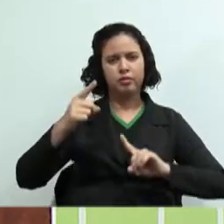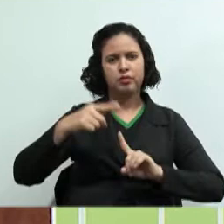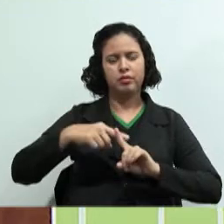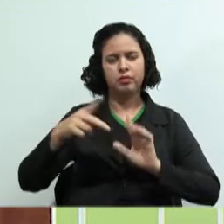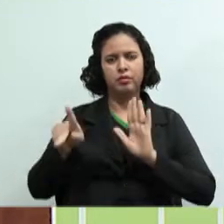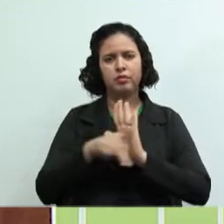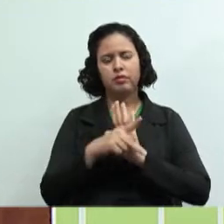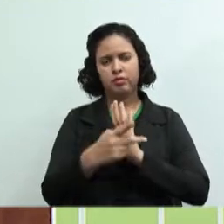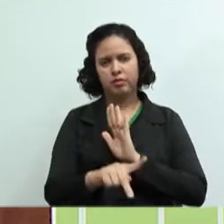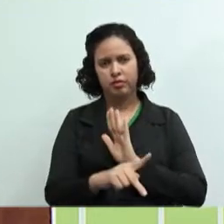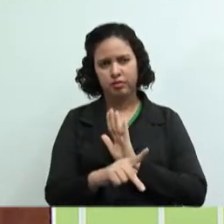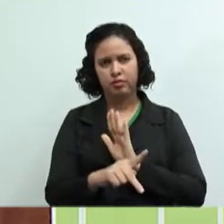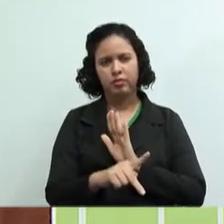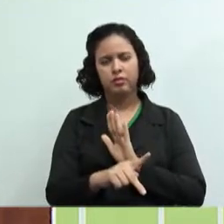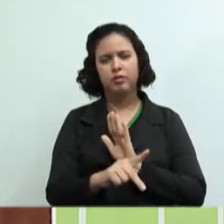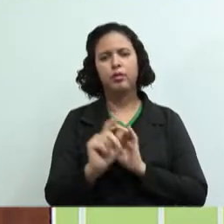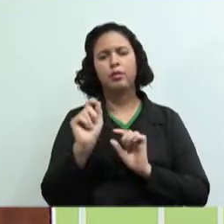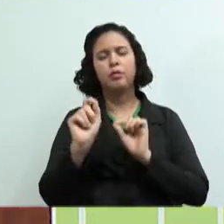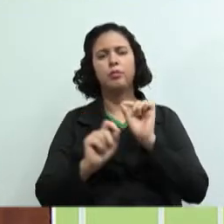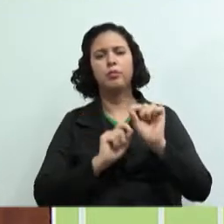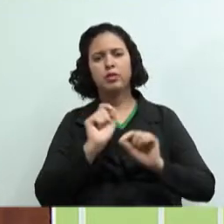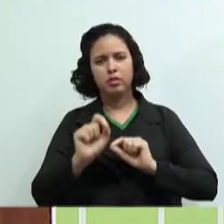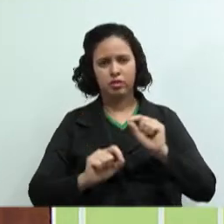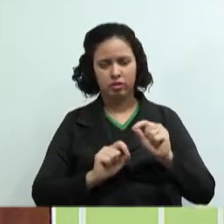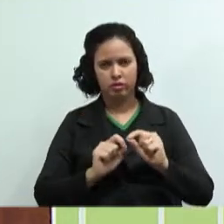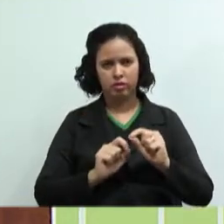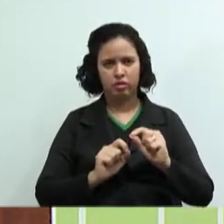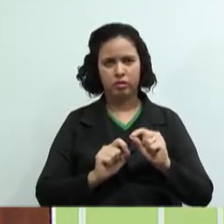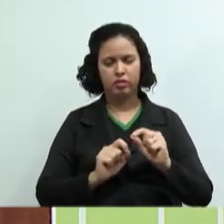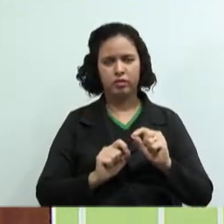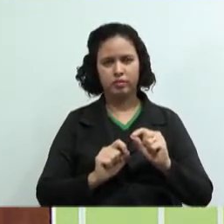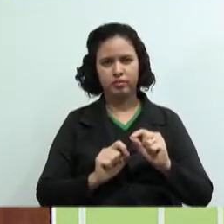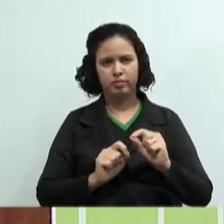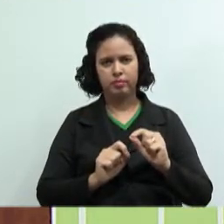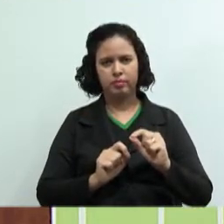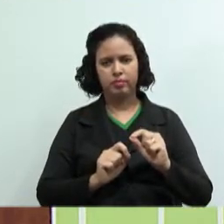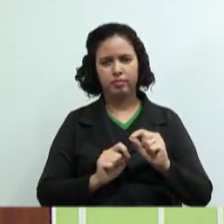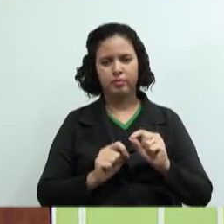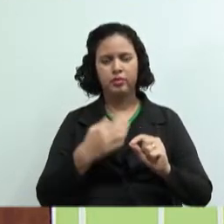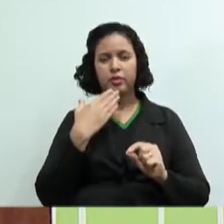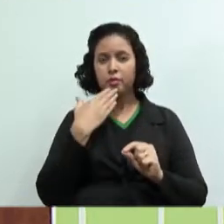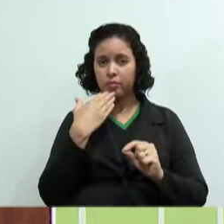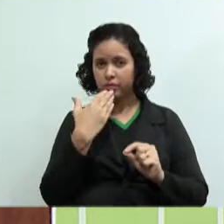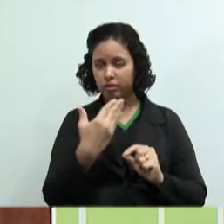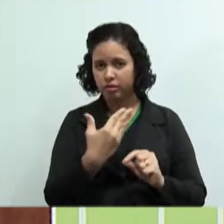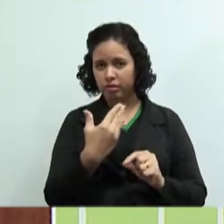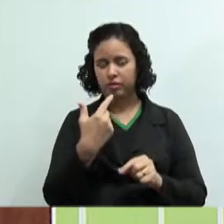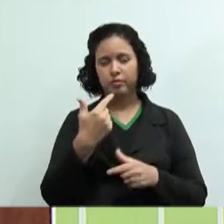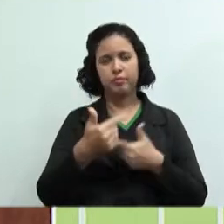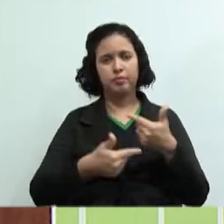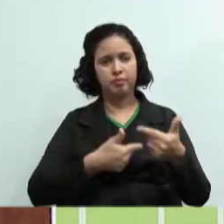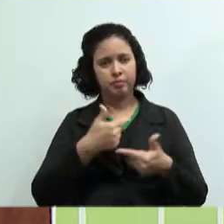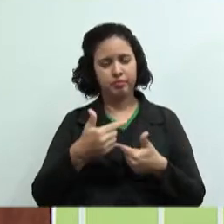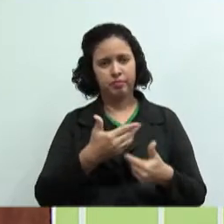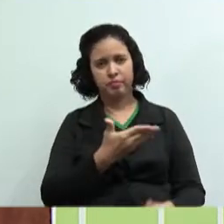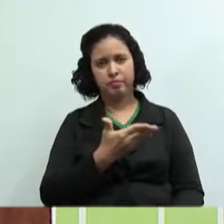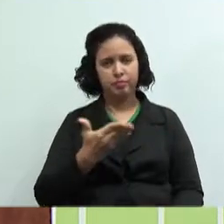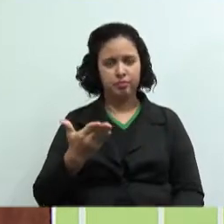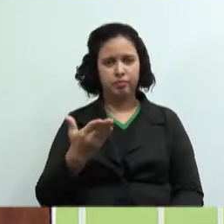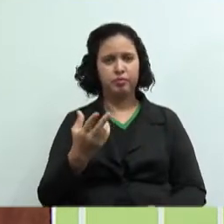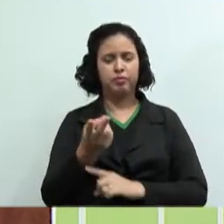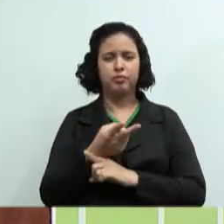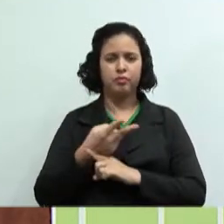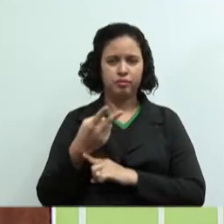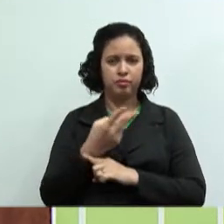Então a gente define o quê? O que produzir, é o que eu pedi lá no trabalho de vocês. Então vocês vão buscar